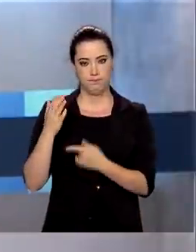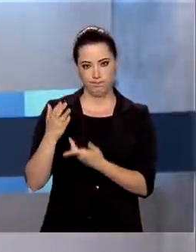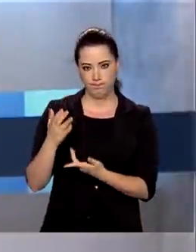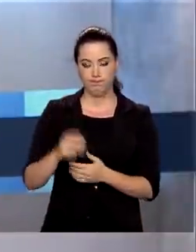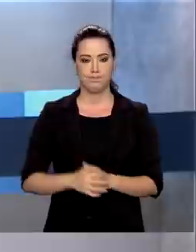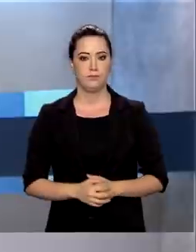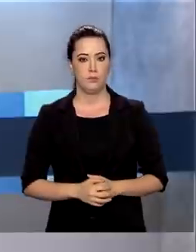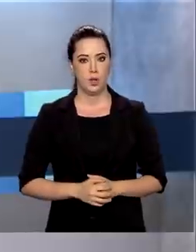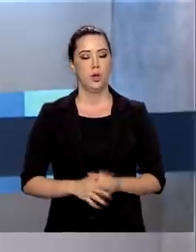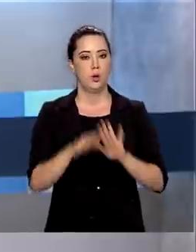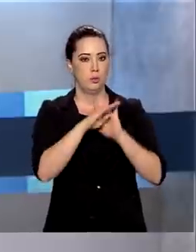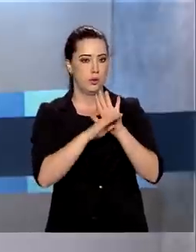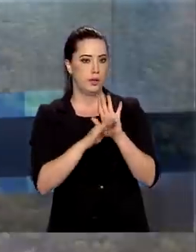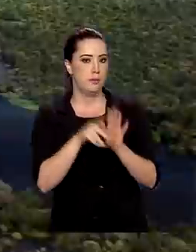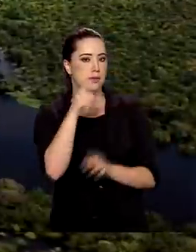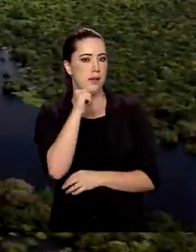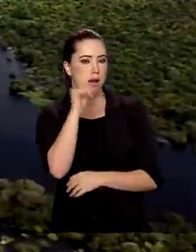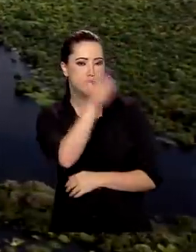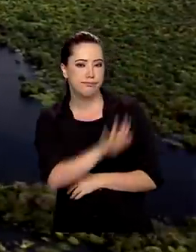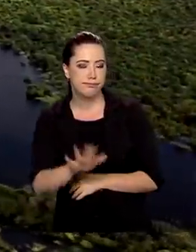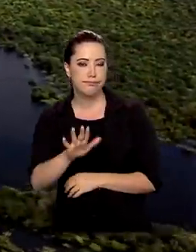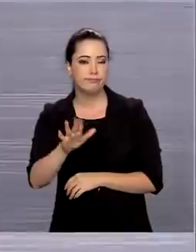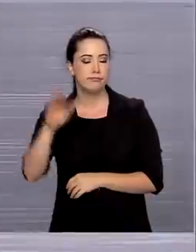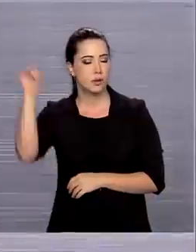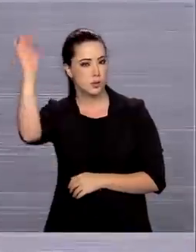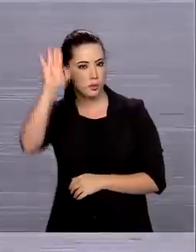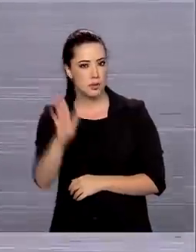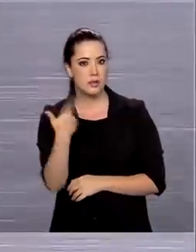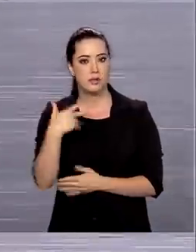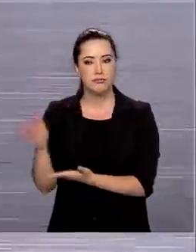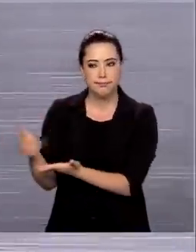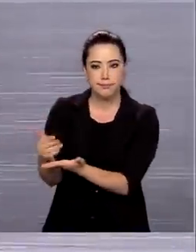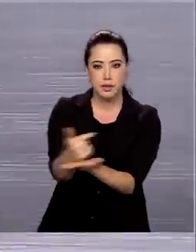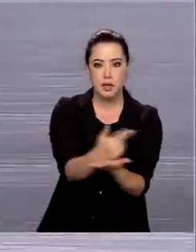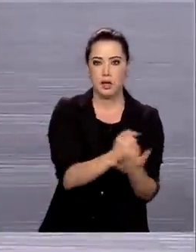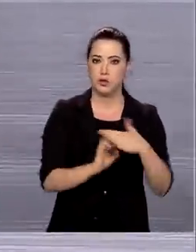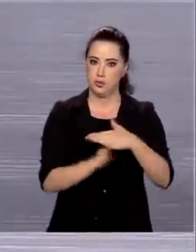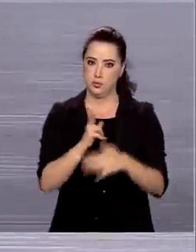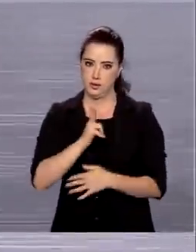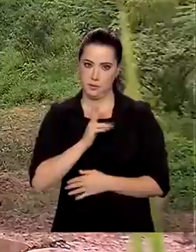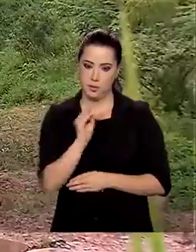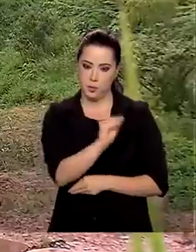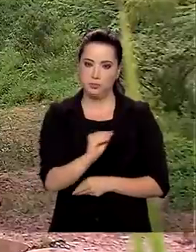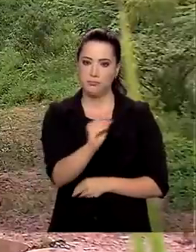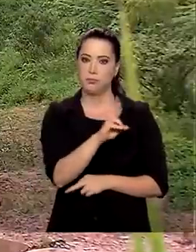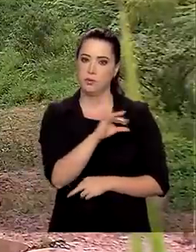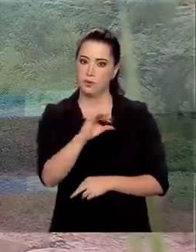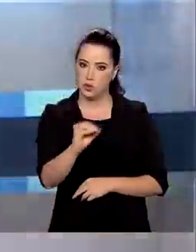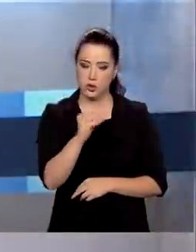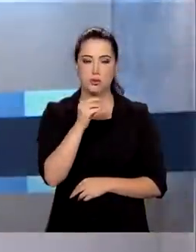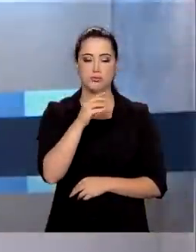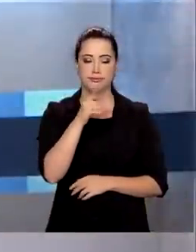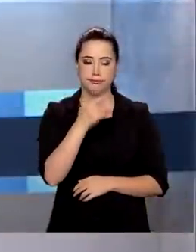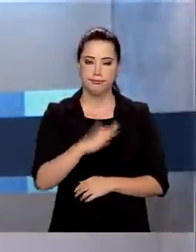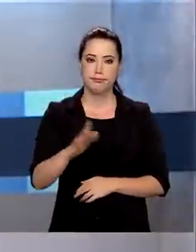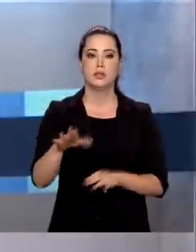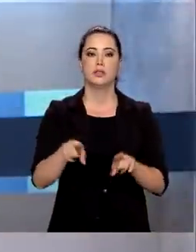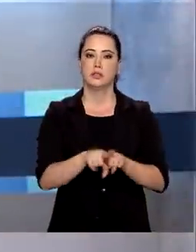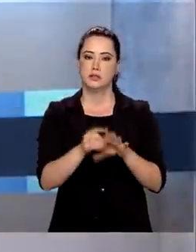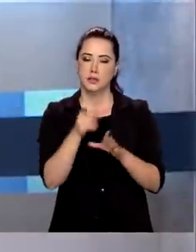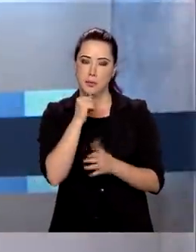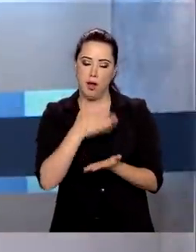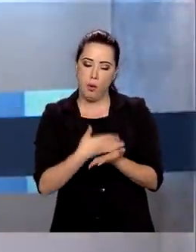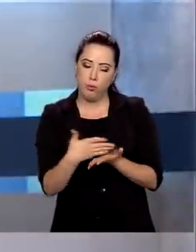Programa Águas Brasileiras vai captar recursos privados para preservar rios e nascentes. E veja também